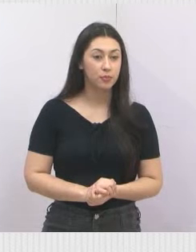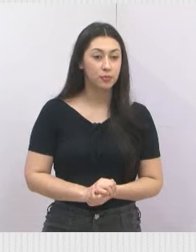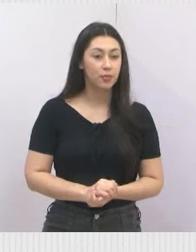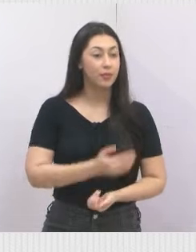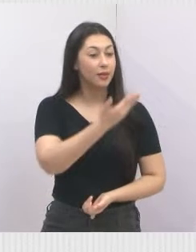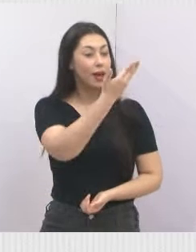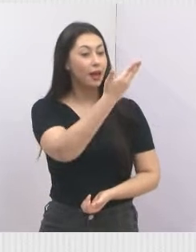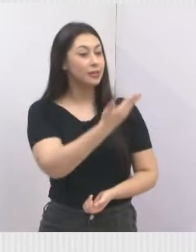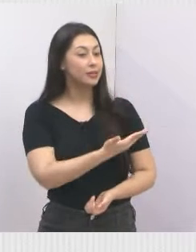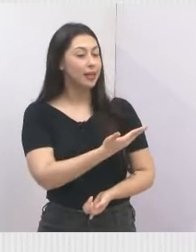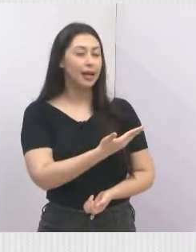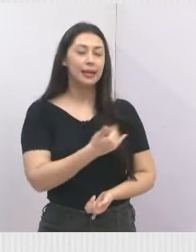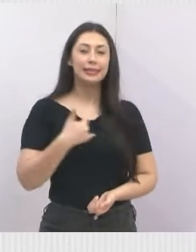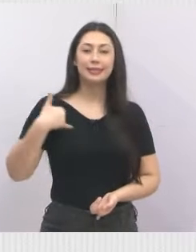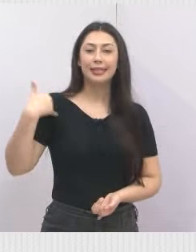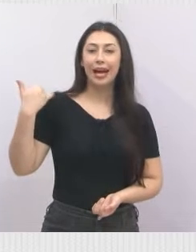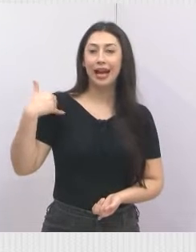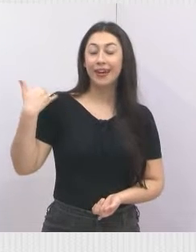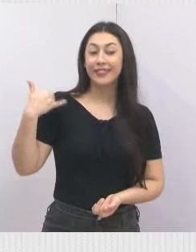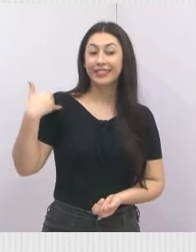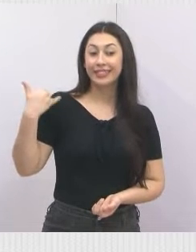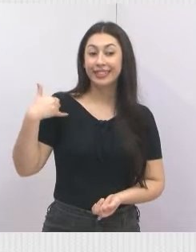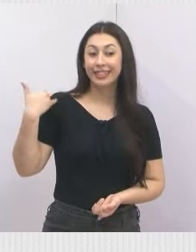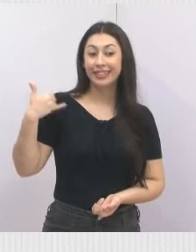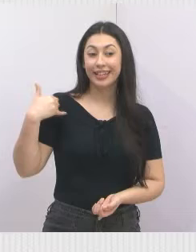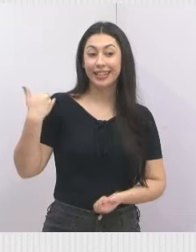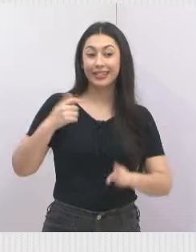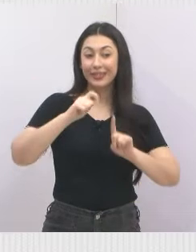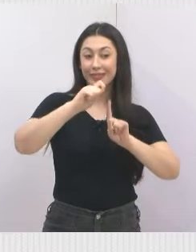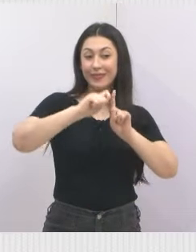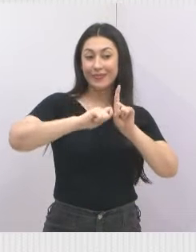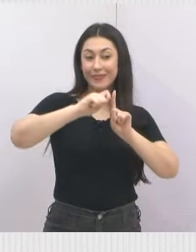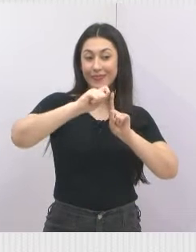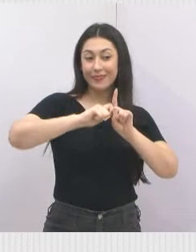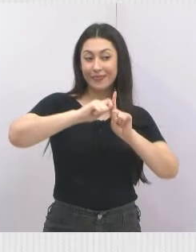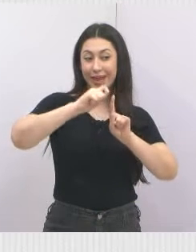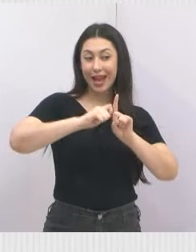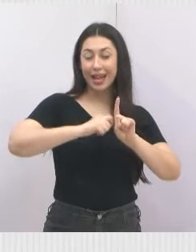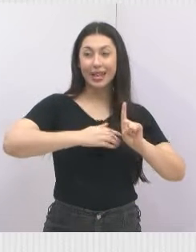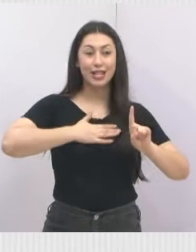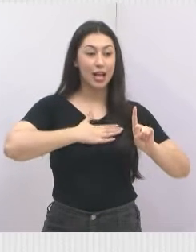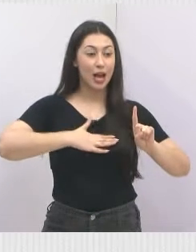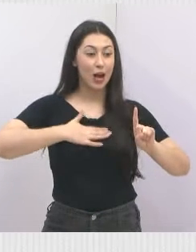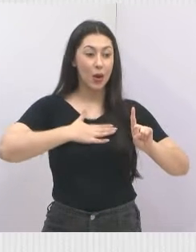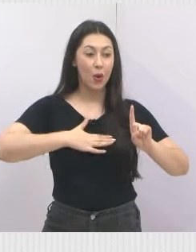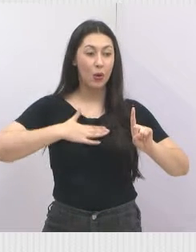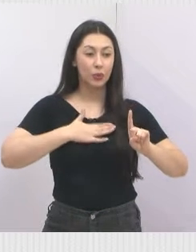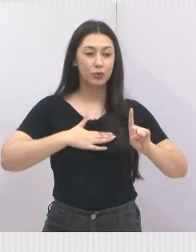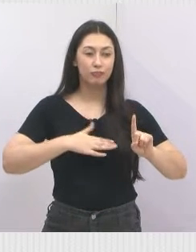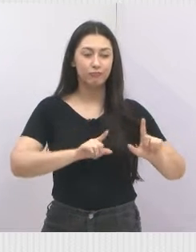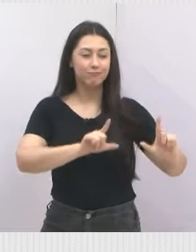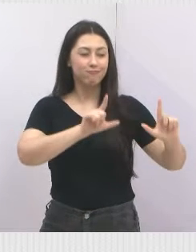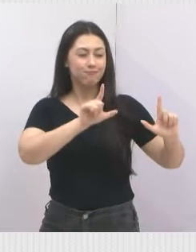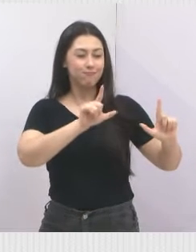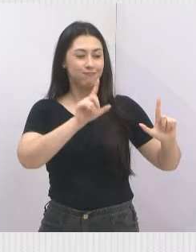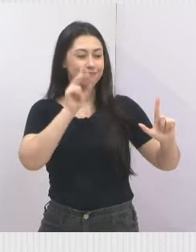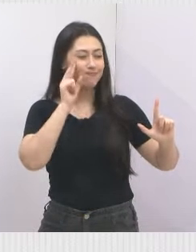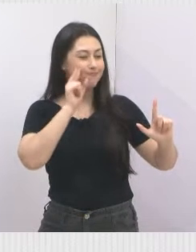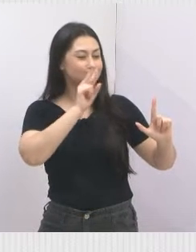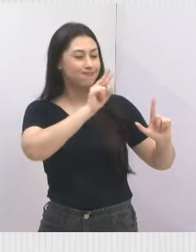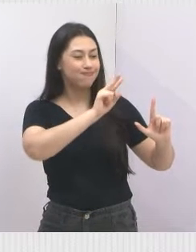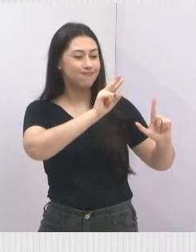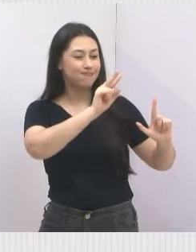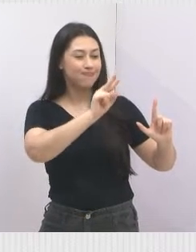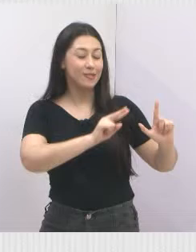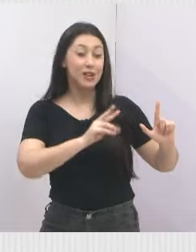Esse aí é o nosso aniversariante do mês aí de agosto, vou deixar um pouquinho na tela aí para quem